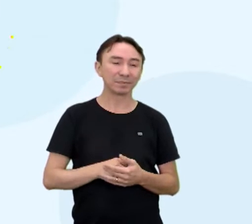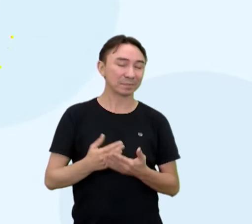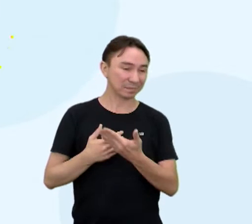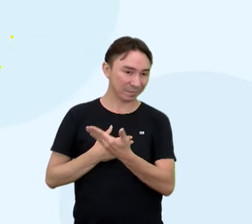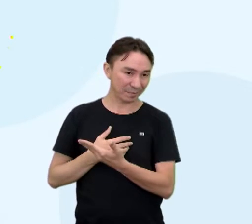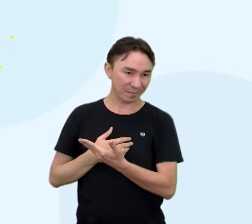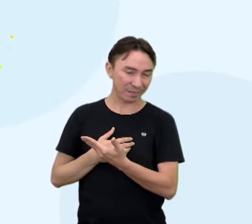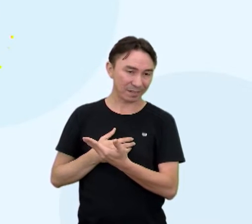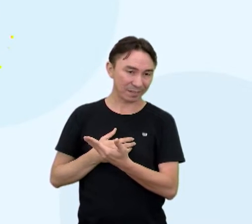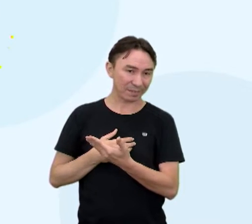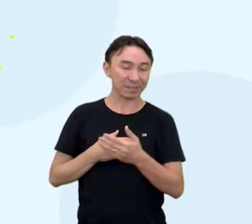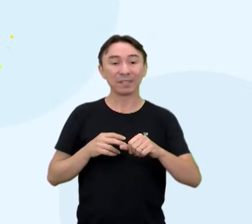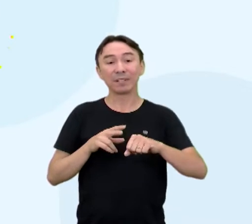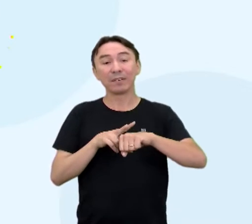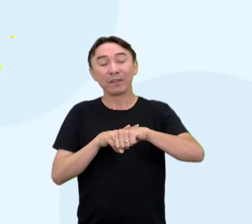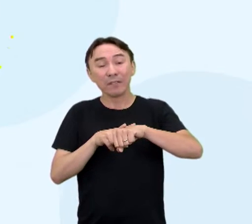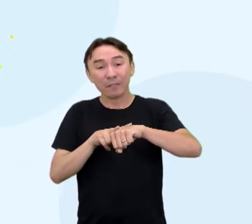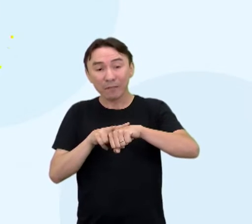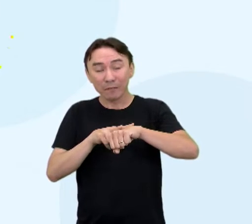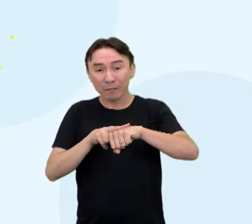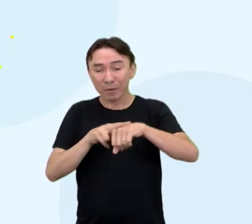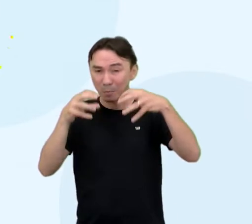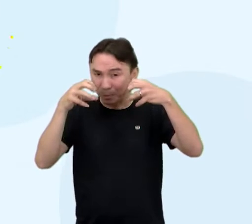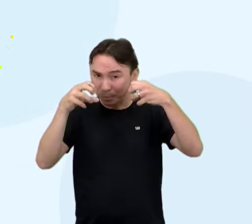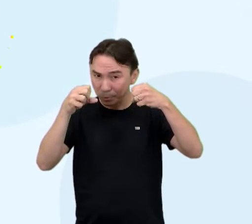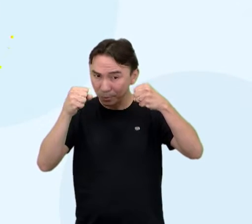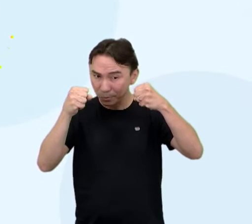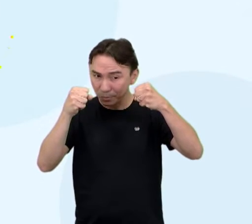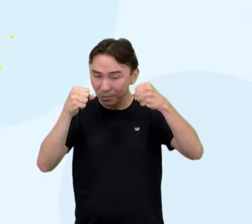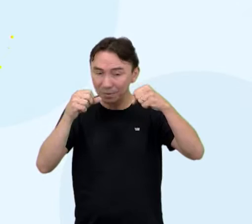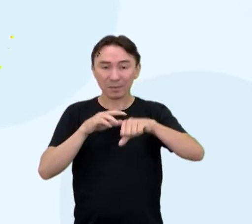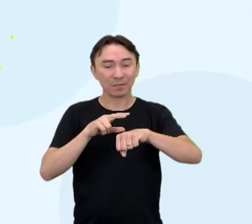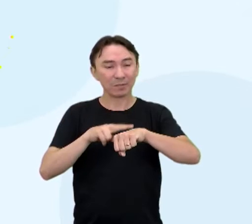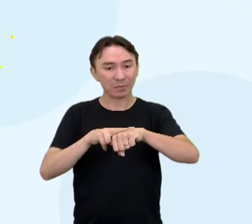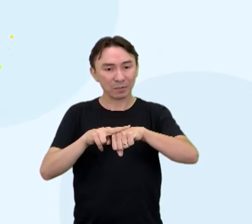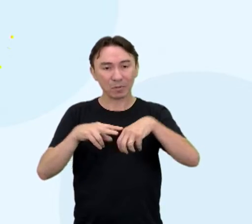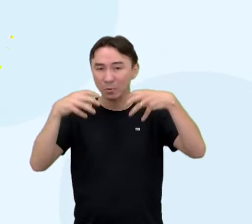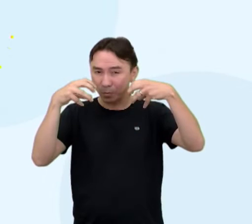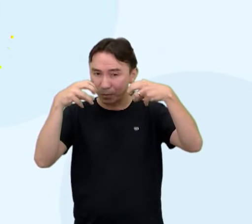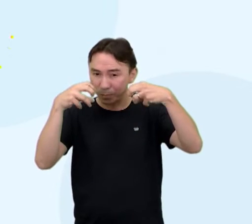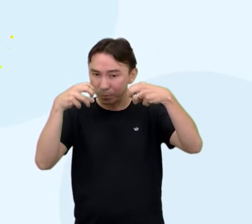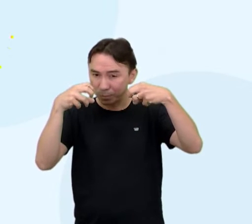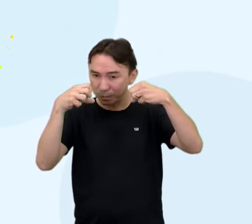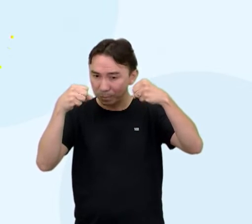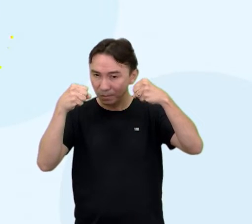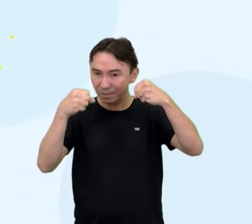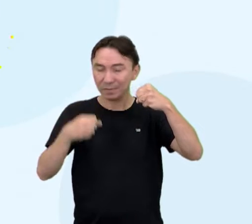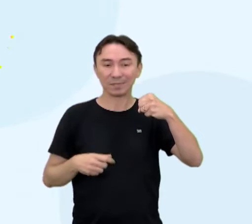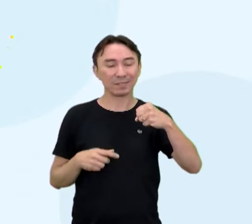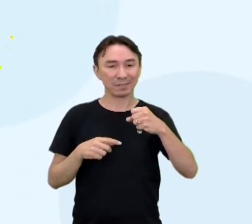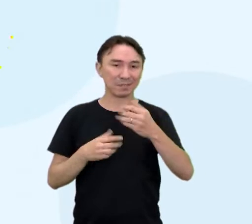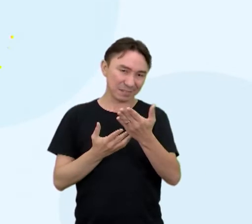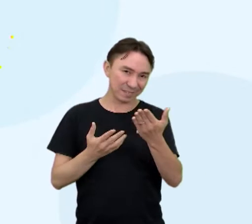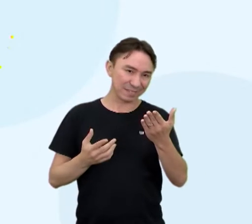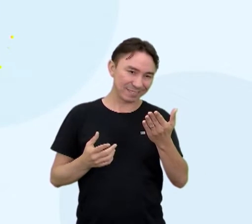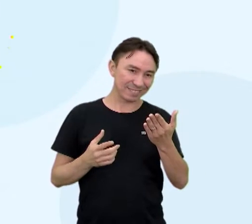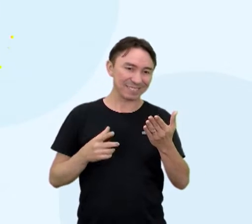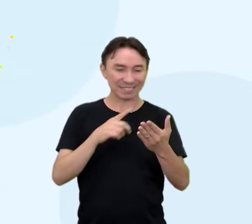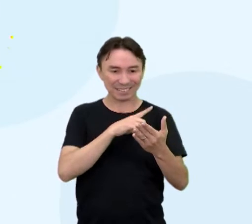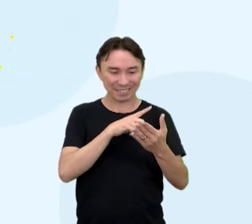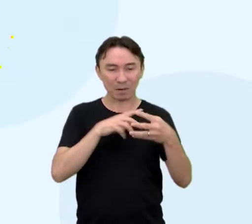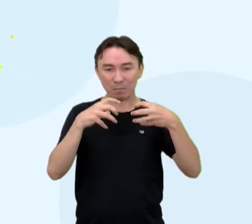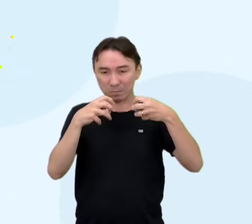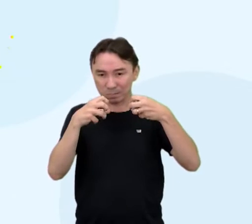aí. Então, por exemplo, os países que estão num verde escuro, né, então para quem está observando aí em casa, né, a parte mais